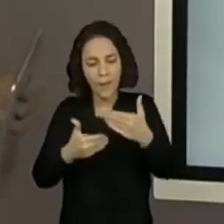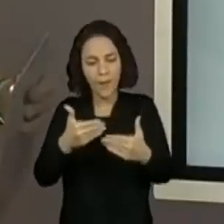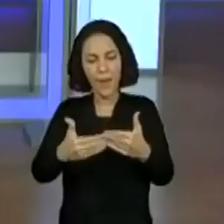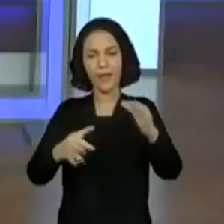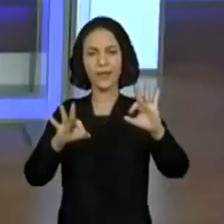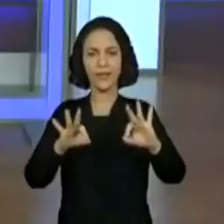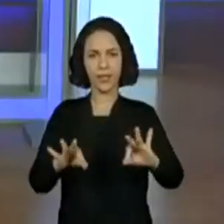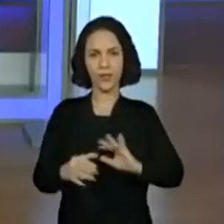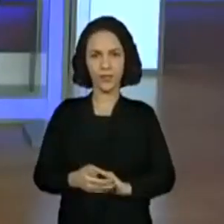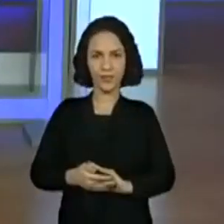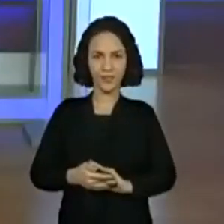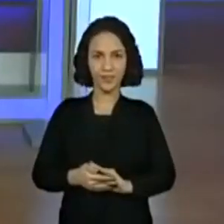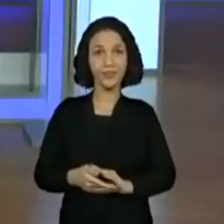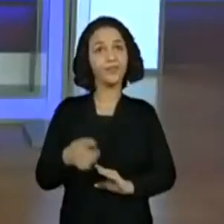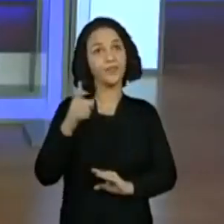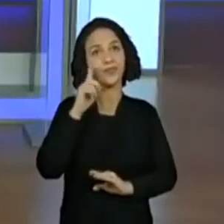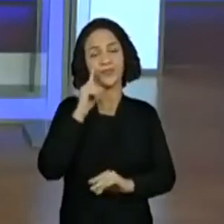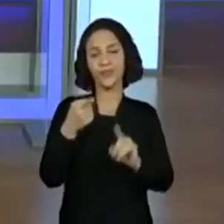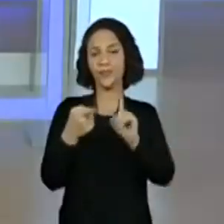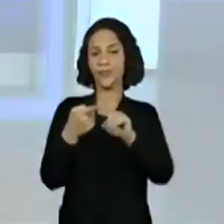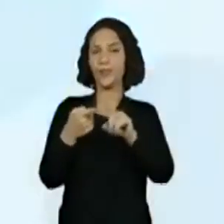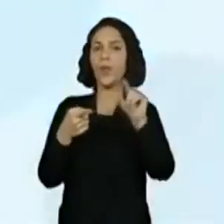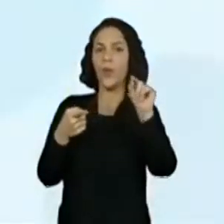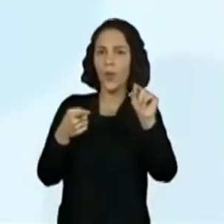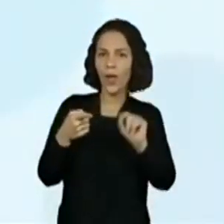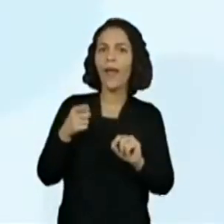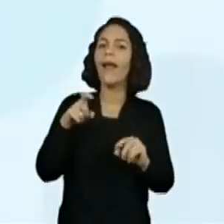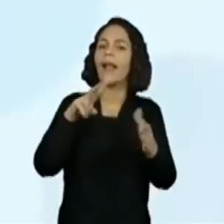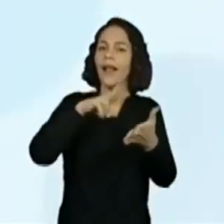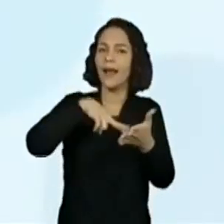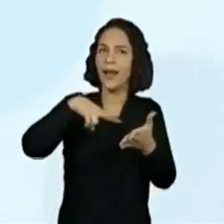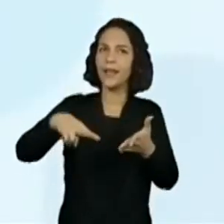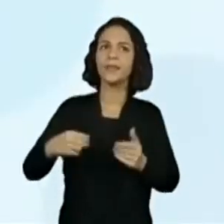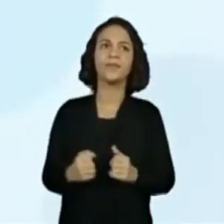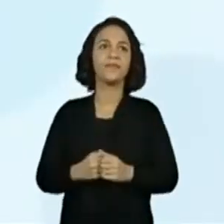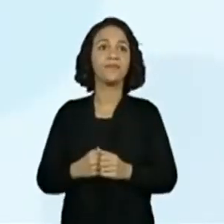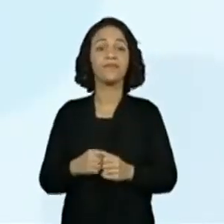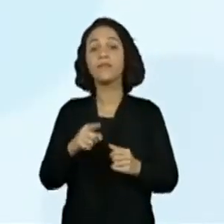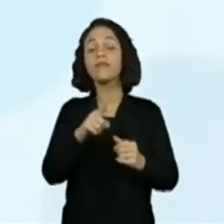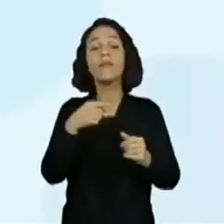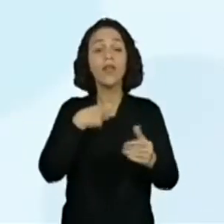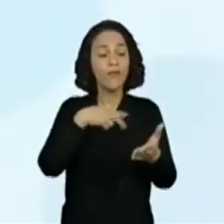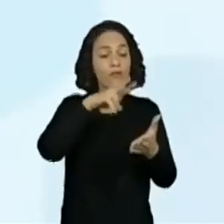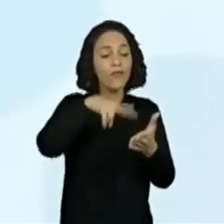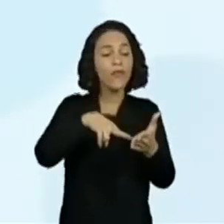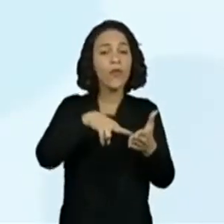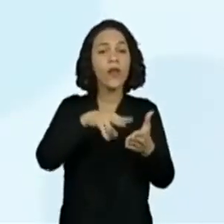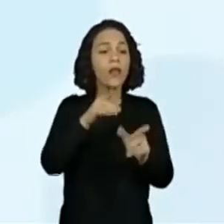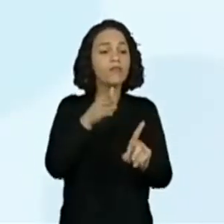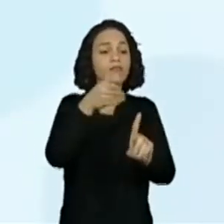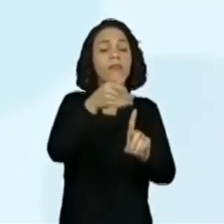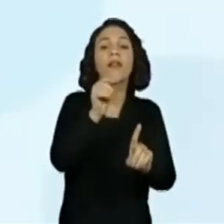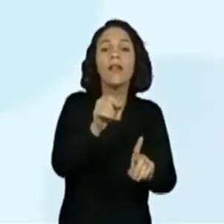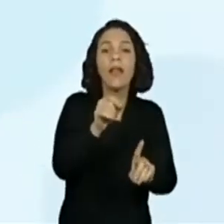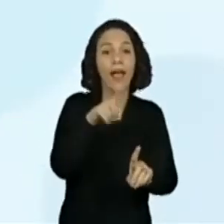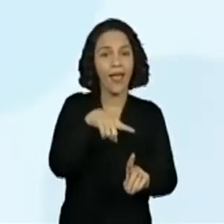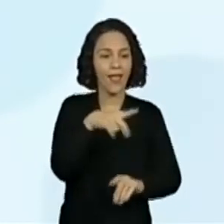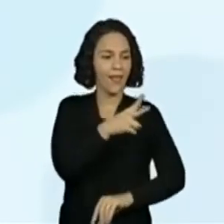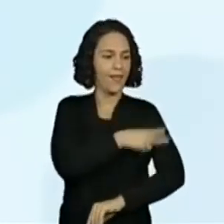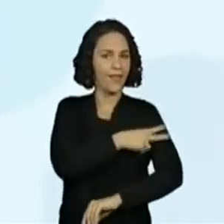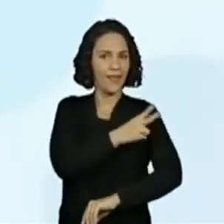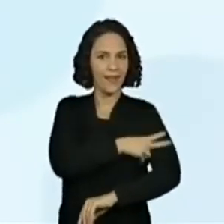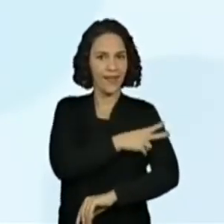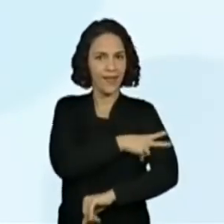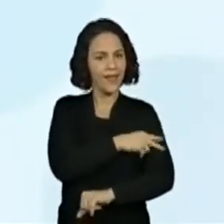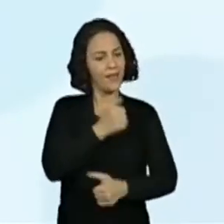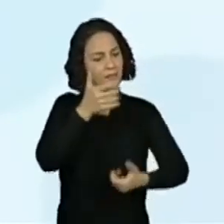gente já achou o que iremos fazer, a gente sabe que é leitura. Para quem iremos ler? No nosso caso, a gente vai ler para os alunos do segundo